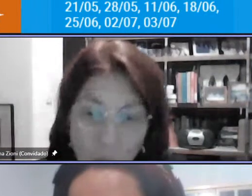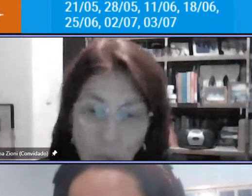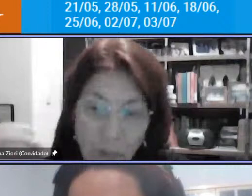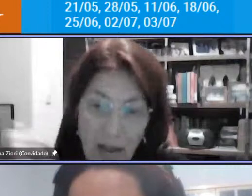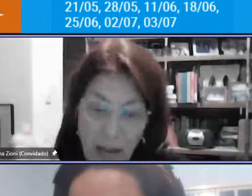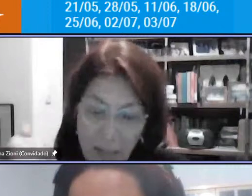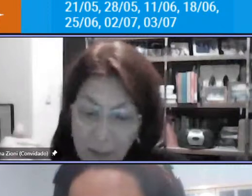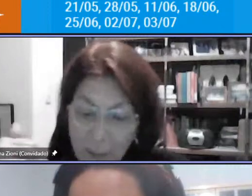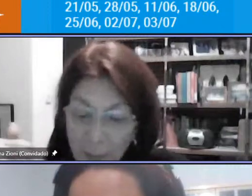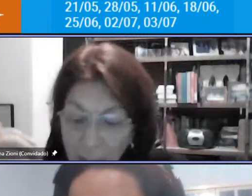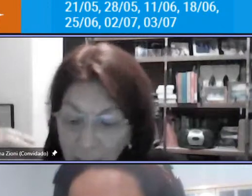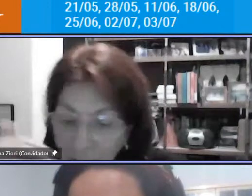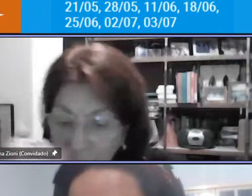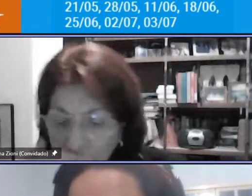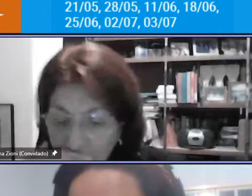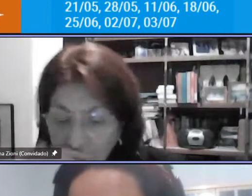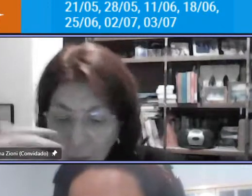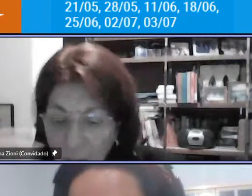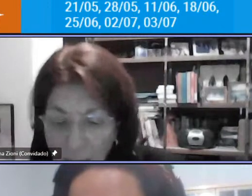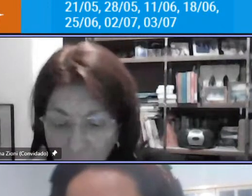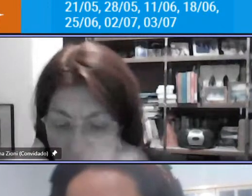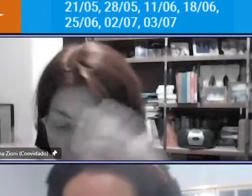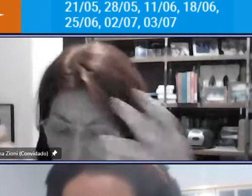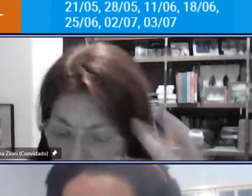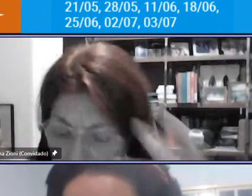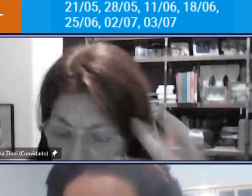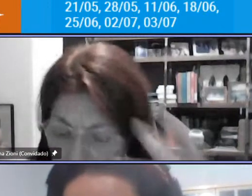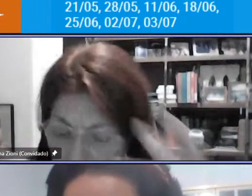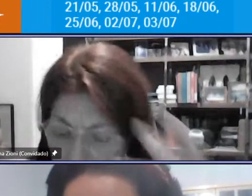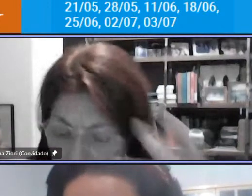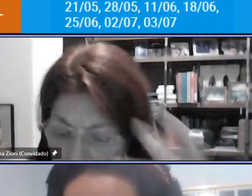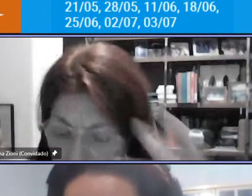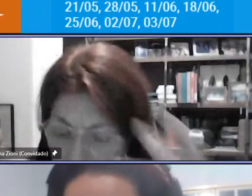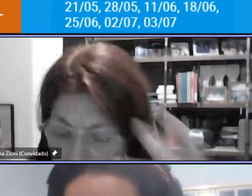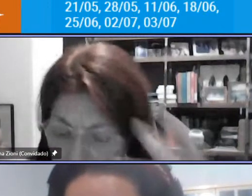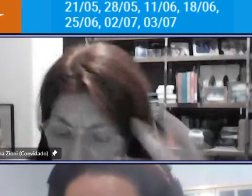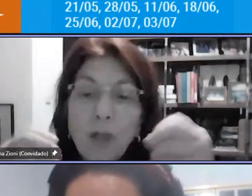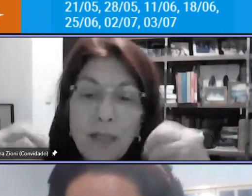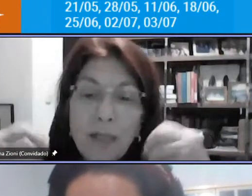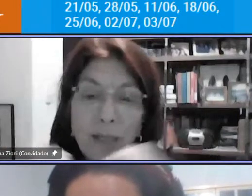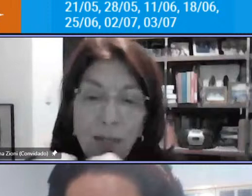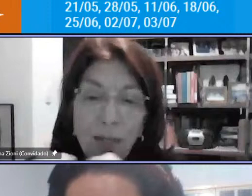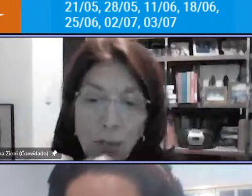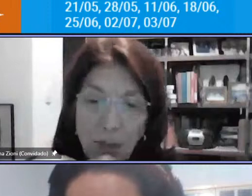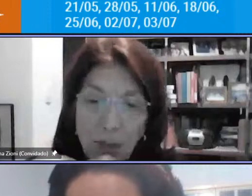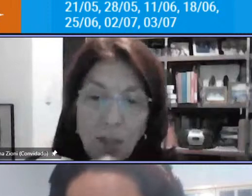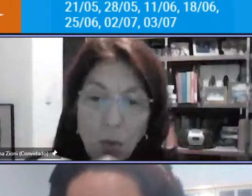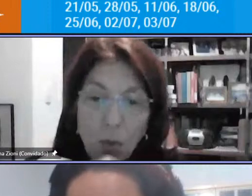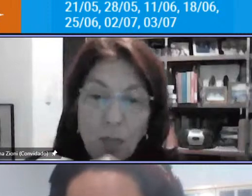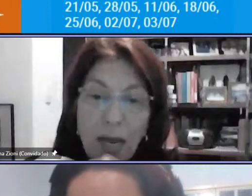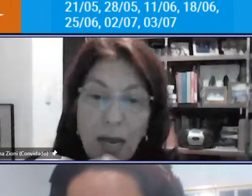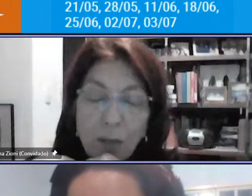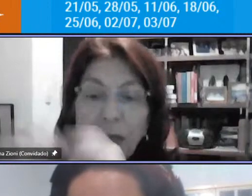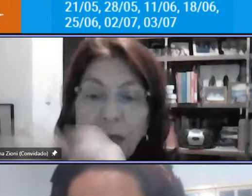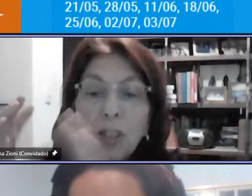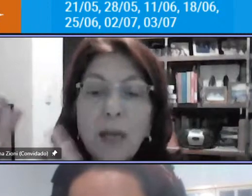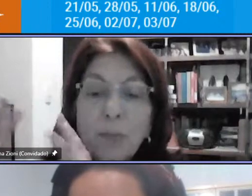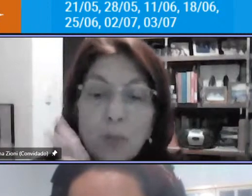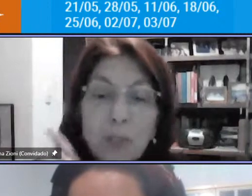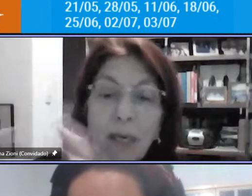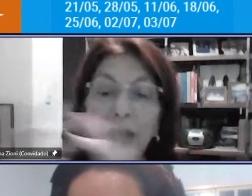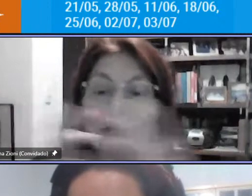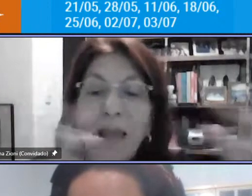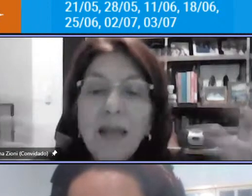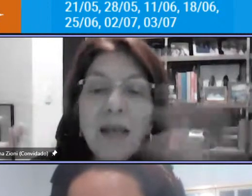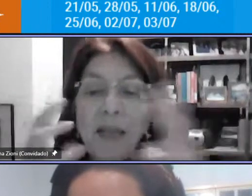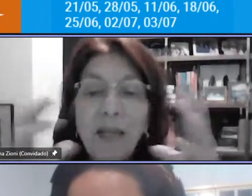Humberto faz e que o próprio Ademilson todas essas questões que vocês colocaram